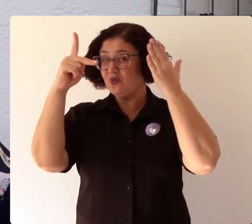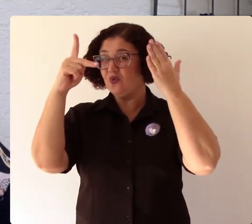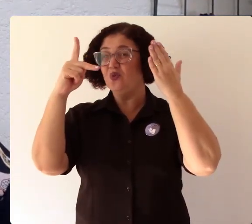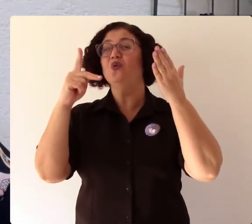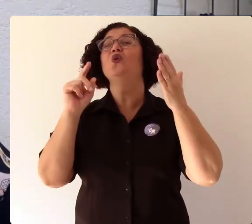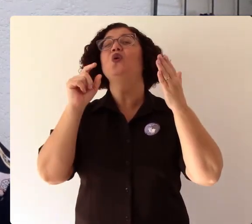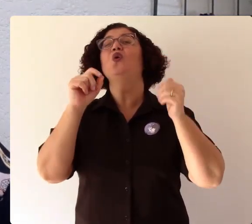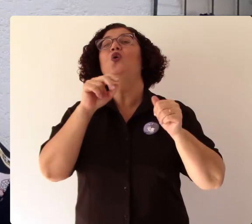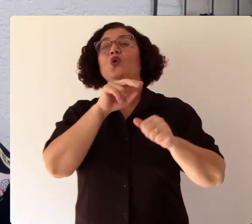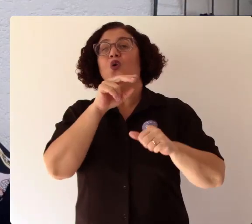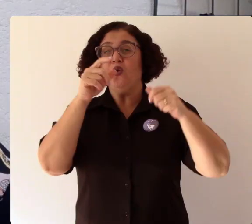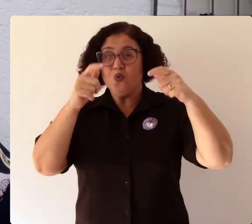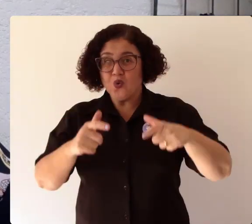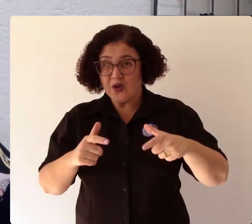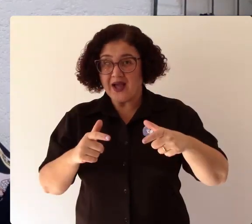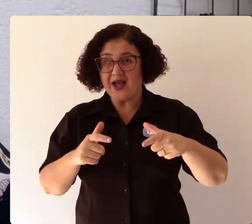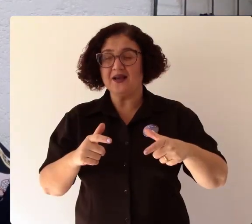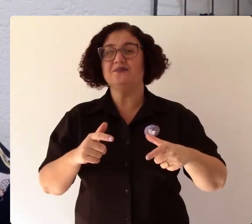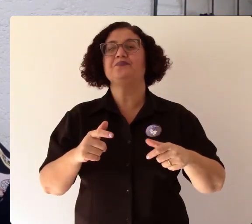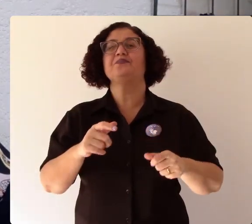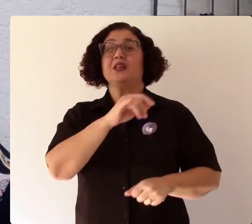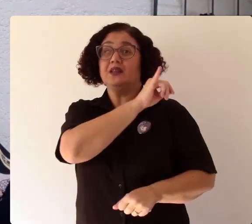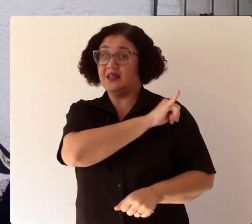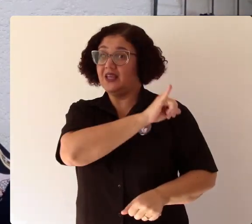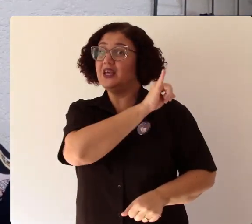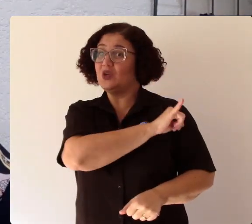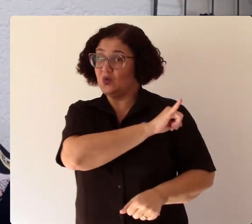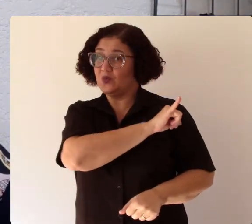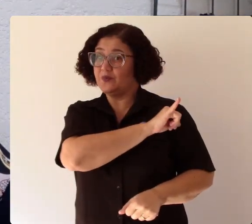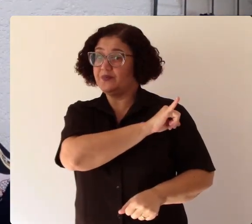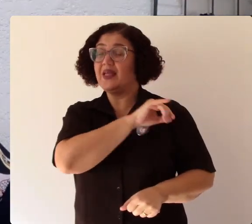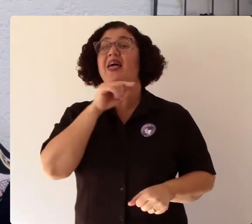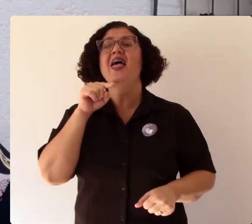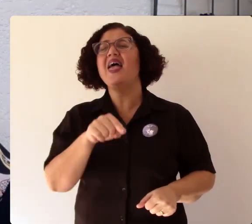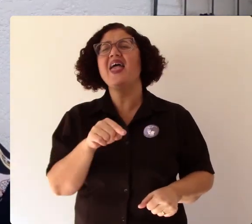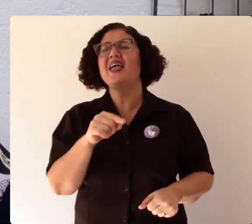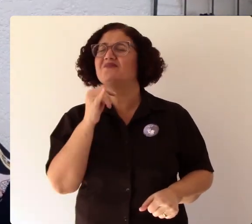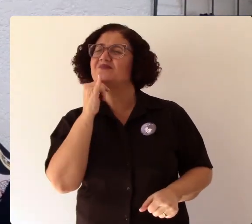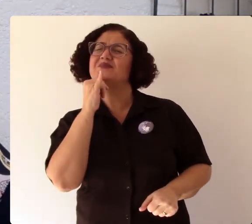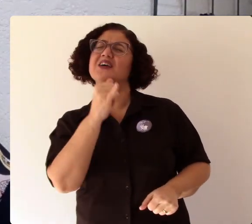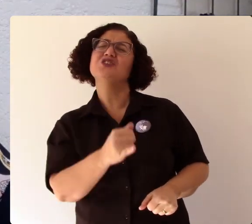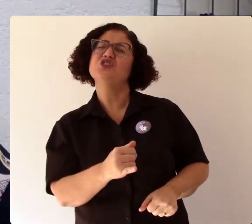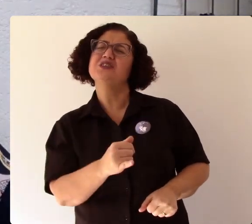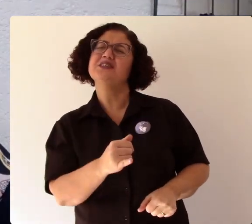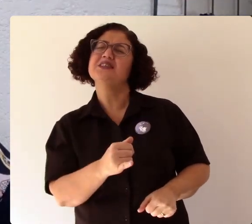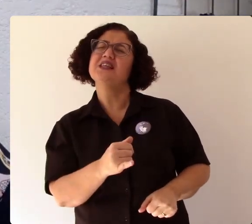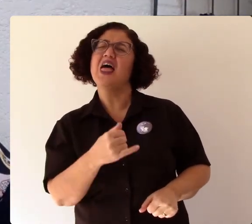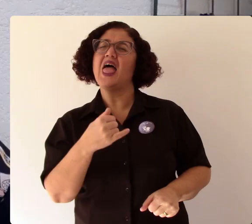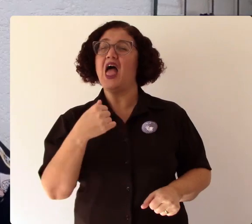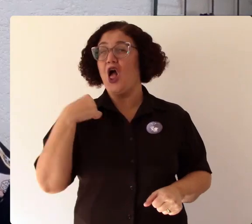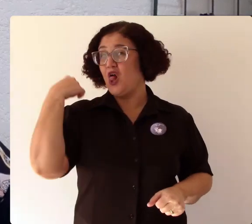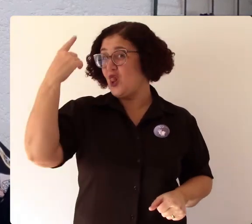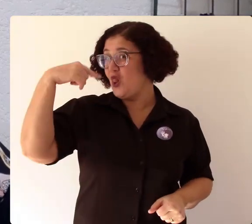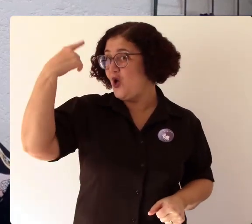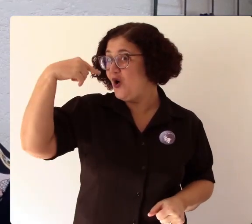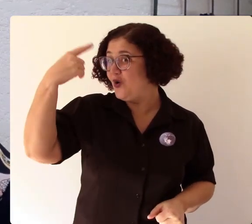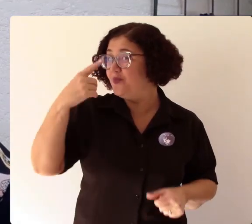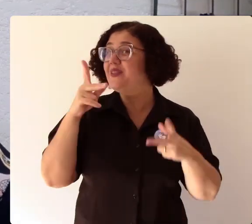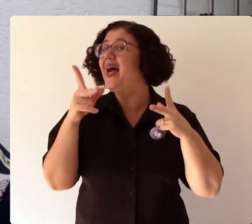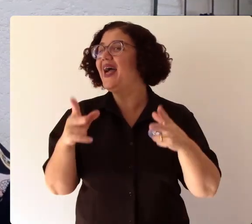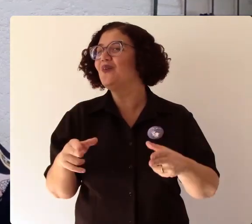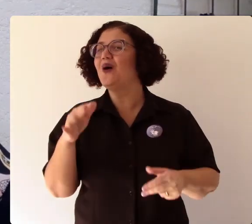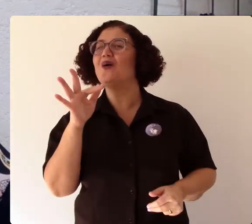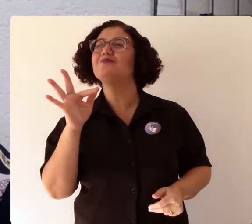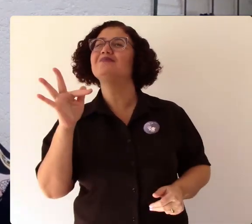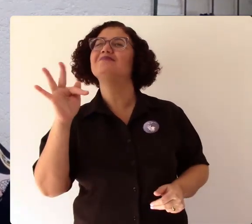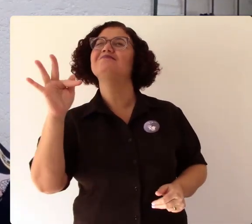Ele que dizia, que disse pra gente, que os loucos são como beija-flores, que nunca pousam, ficam a dois